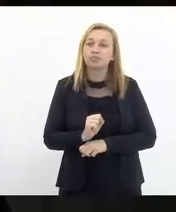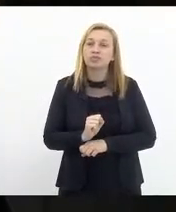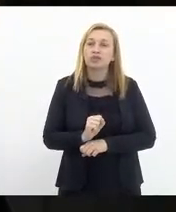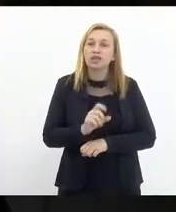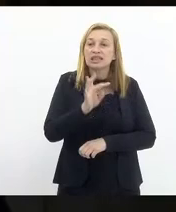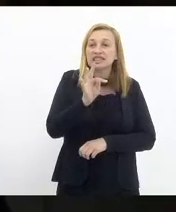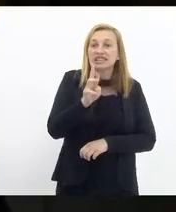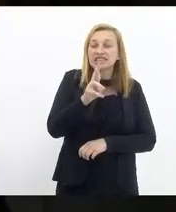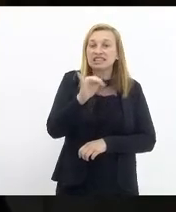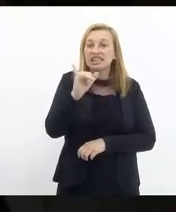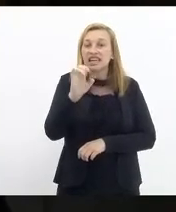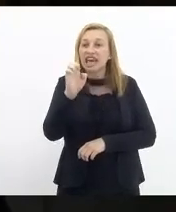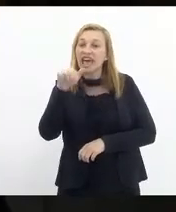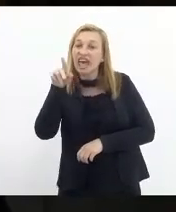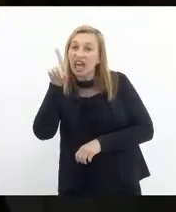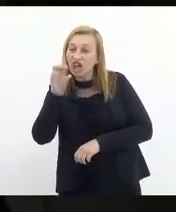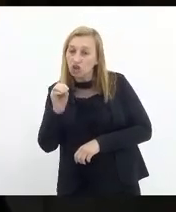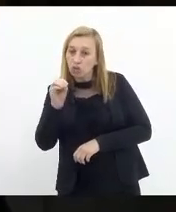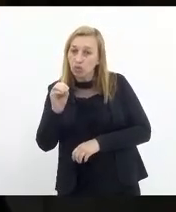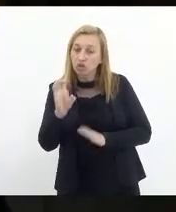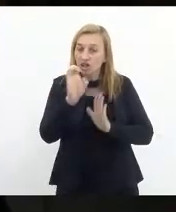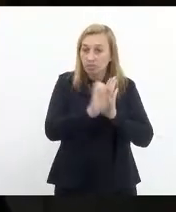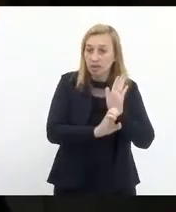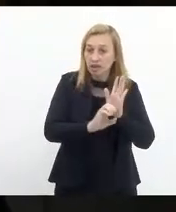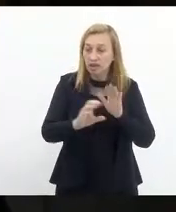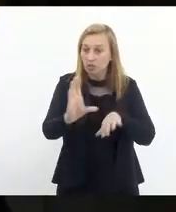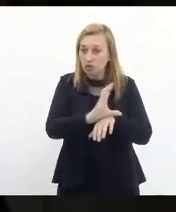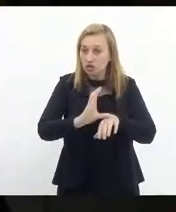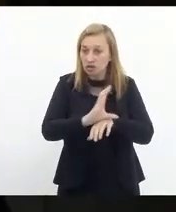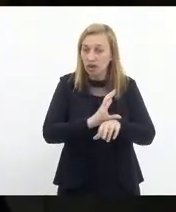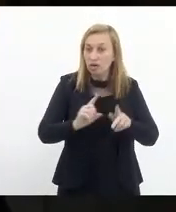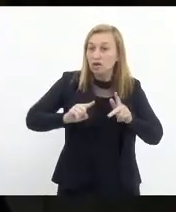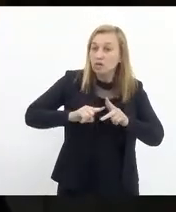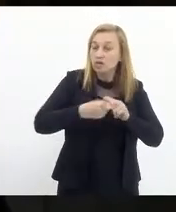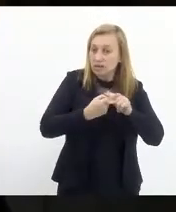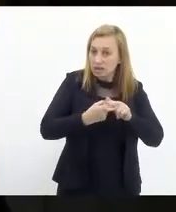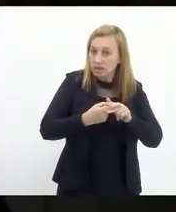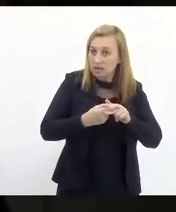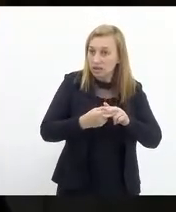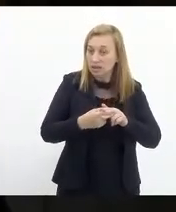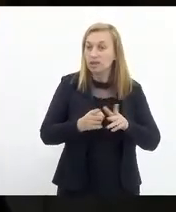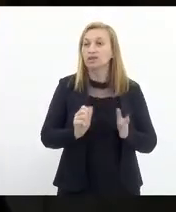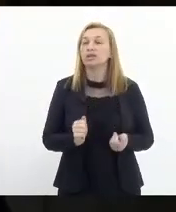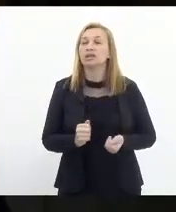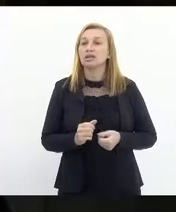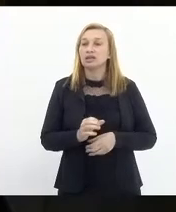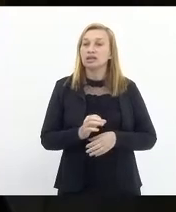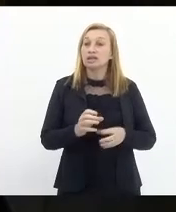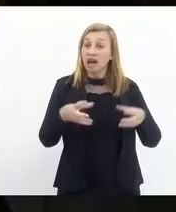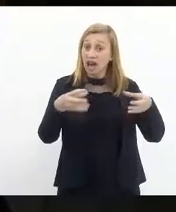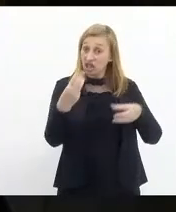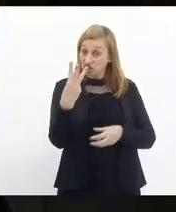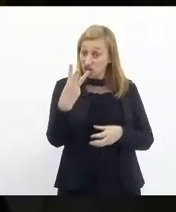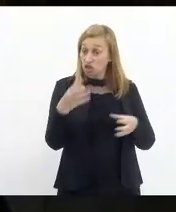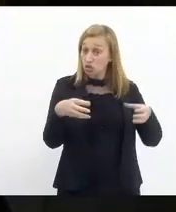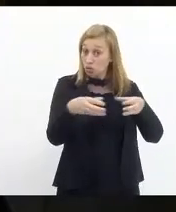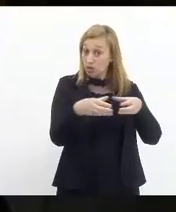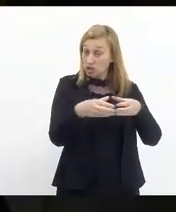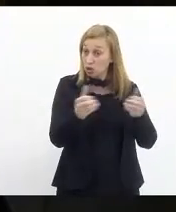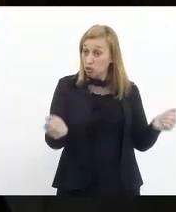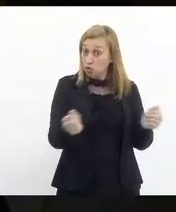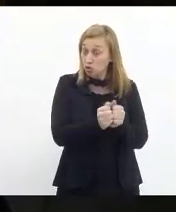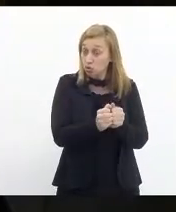triênio, emenda constitucional e a regulamentação, presidiria, as três comissões juntas,